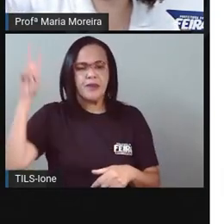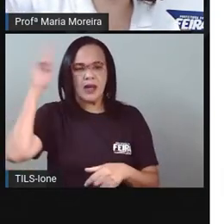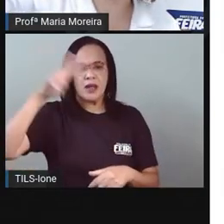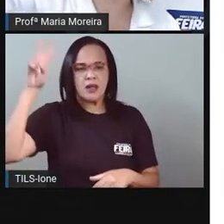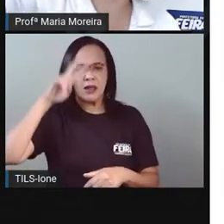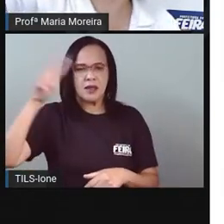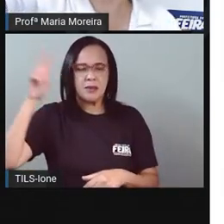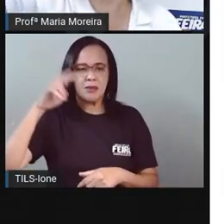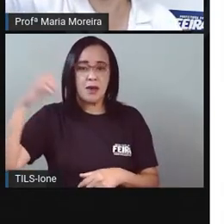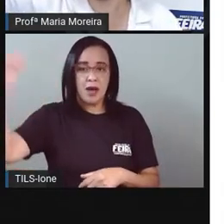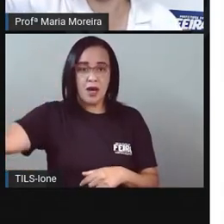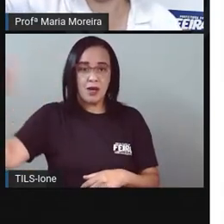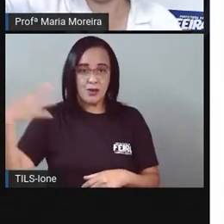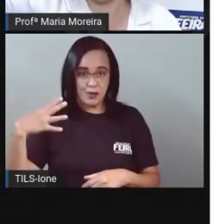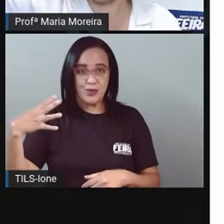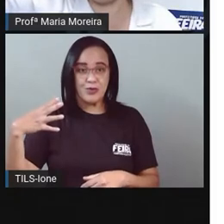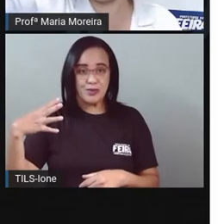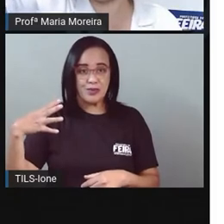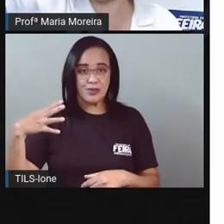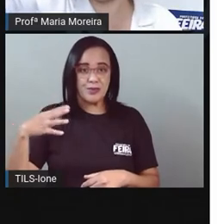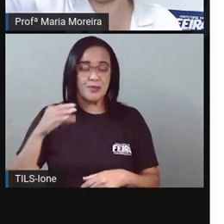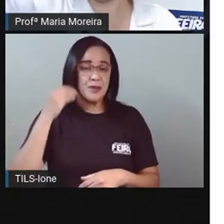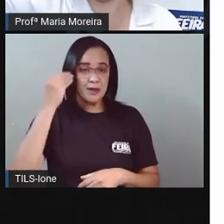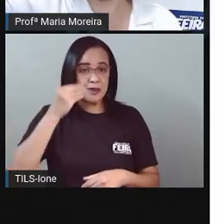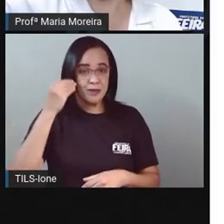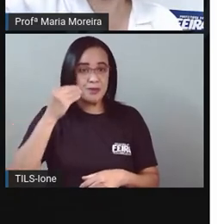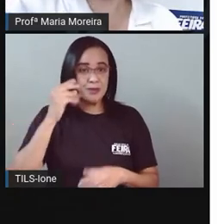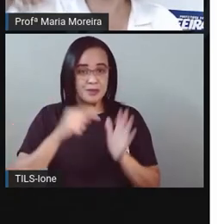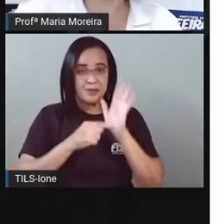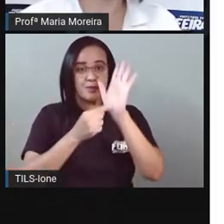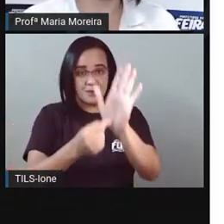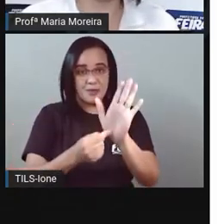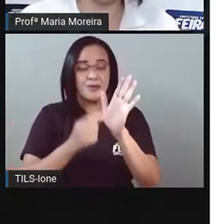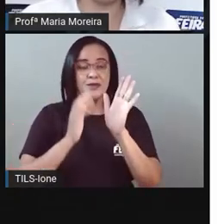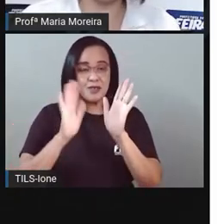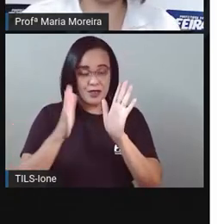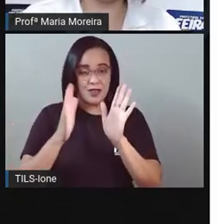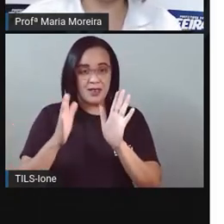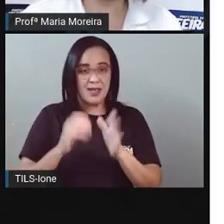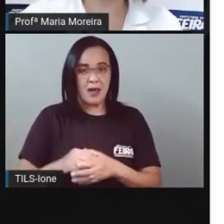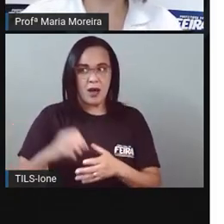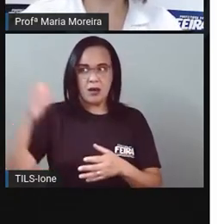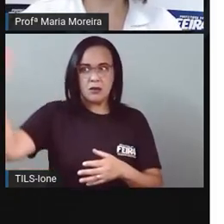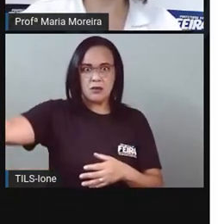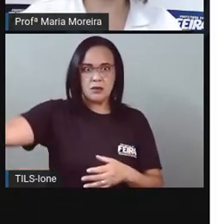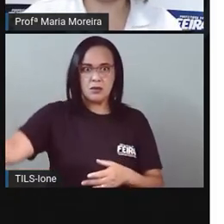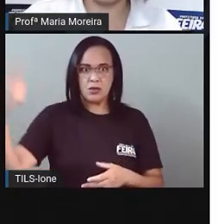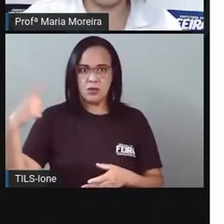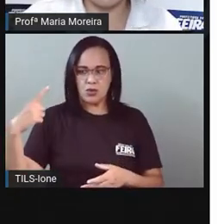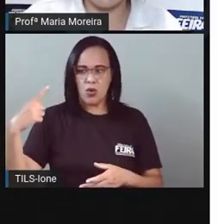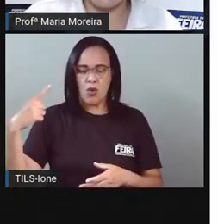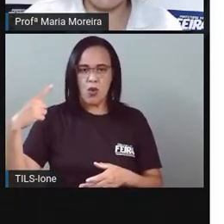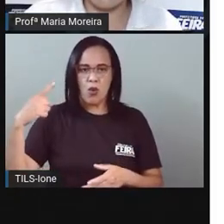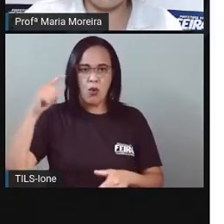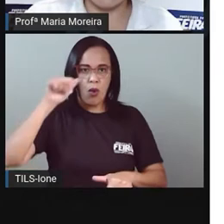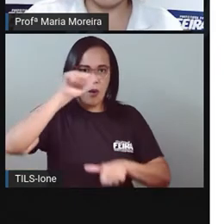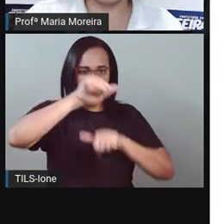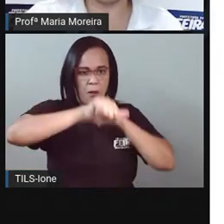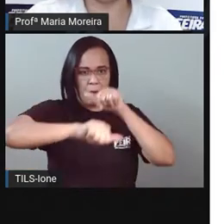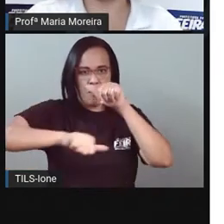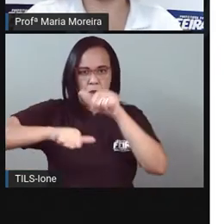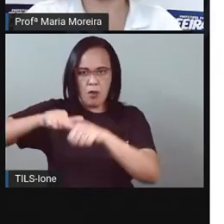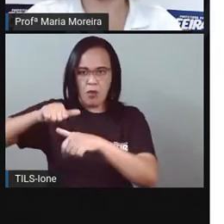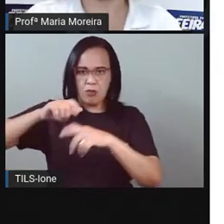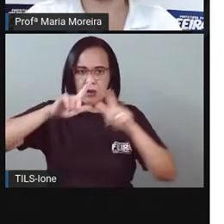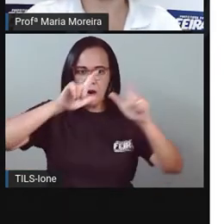girando a Terra, ó, o globo. E ele foi o quê, ó, iluminando outros lugares, né? Isso,